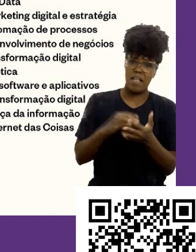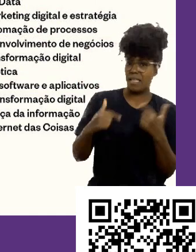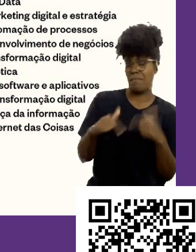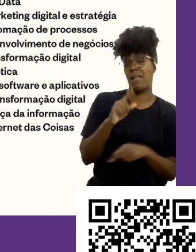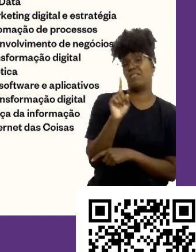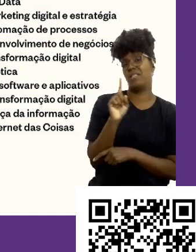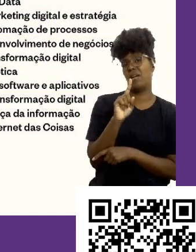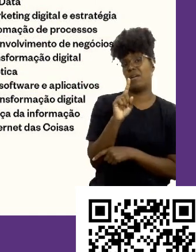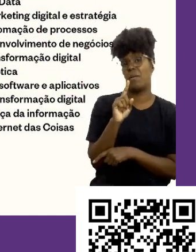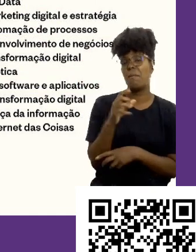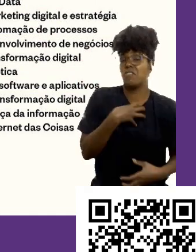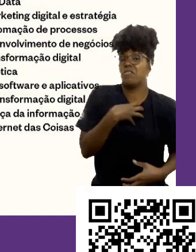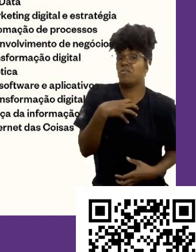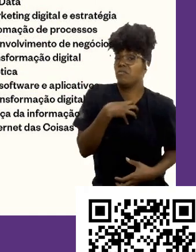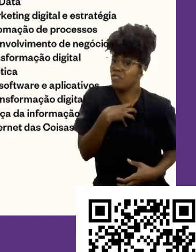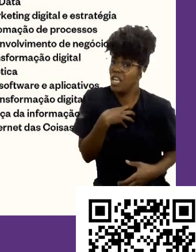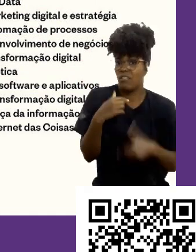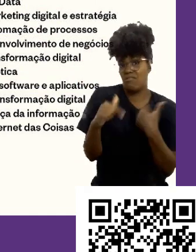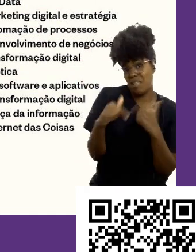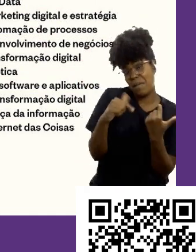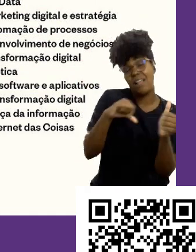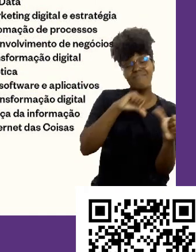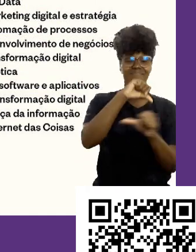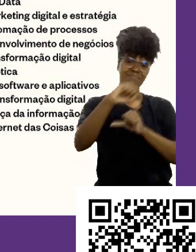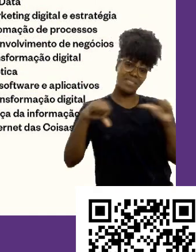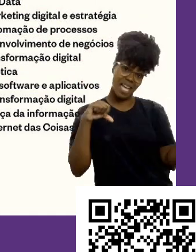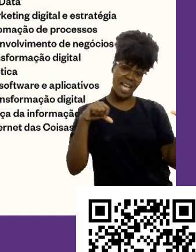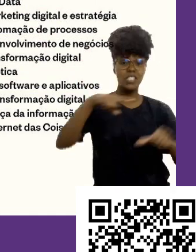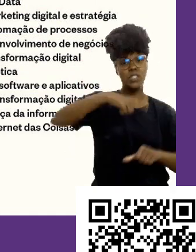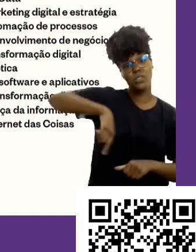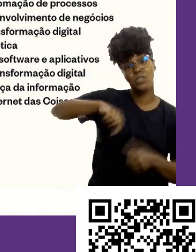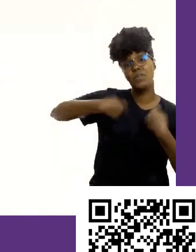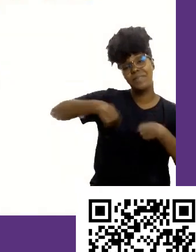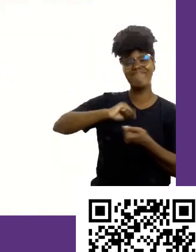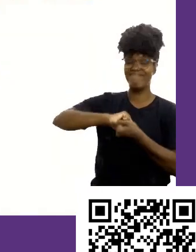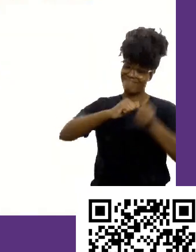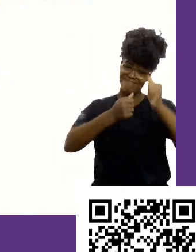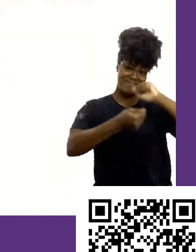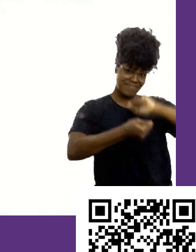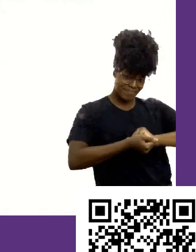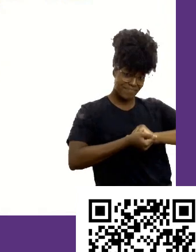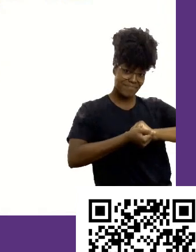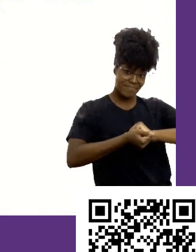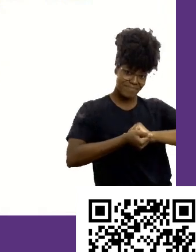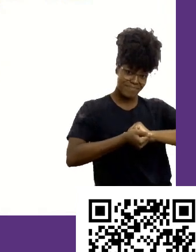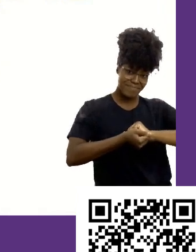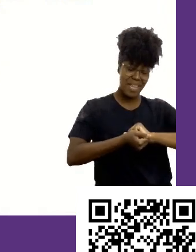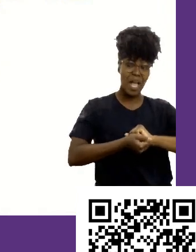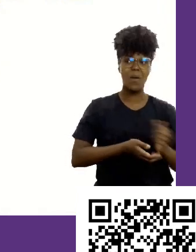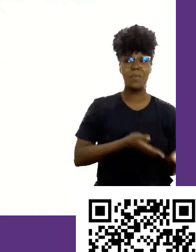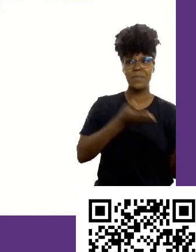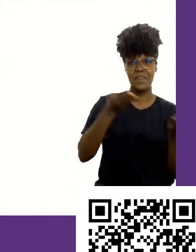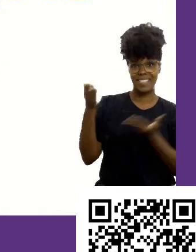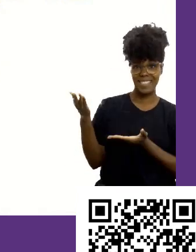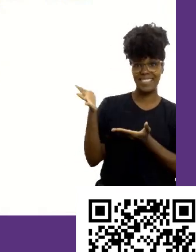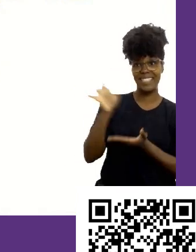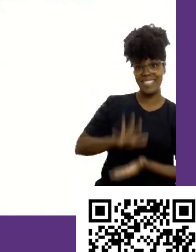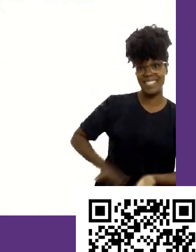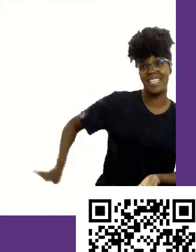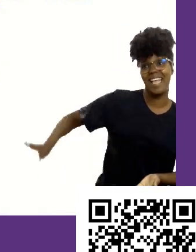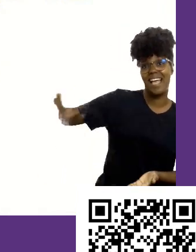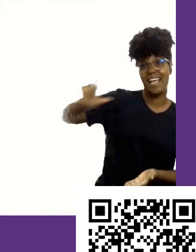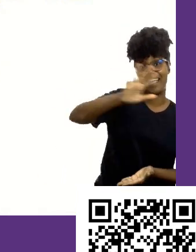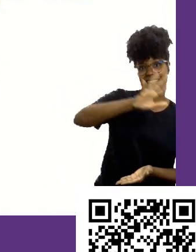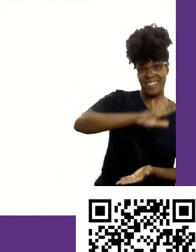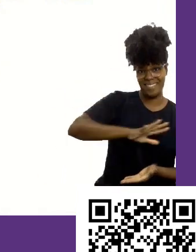elas vão mudar. Então, a gente precisa se adaptar. Dado esse cenário aqui, eu sempre falo que